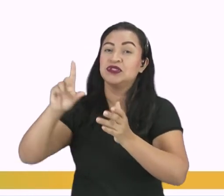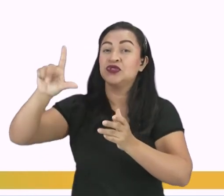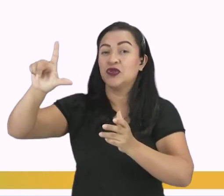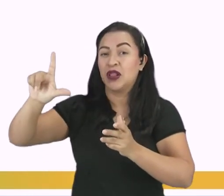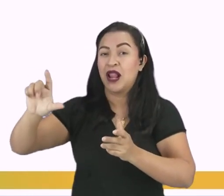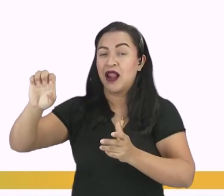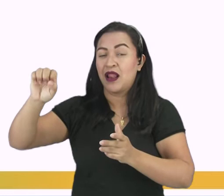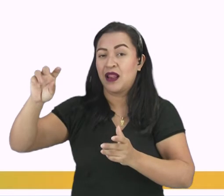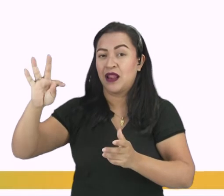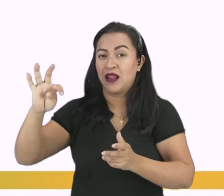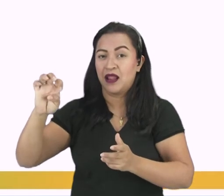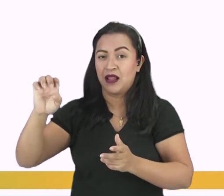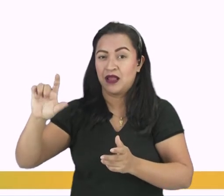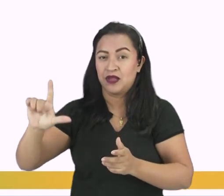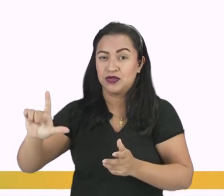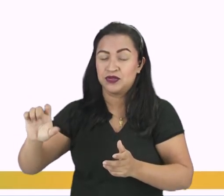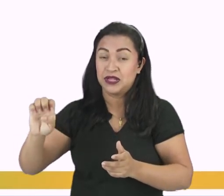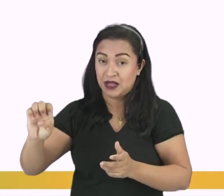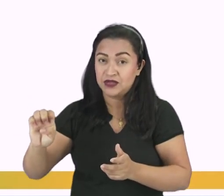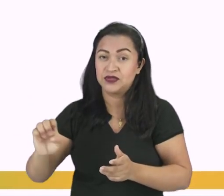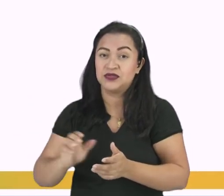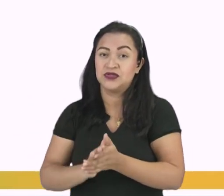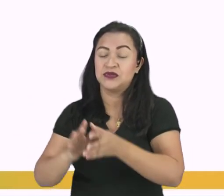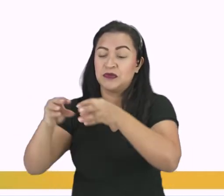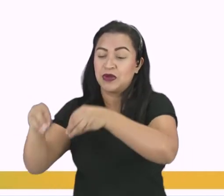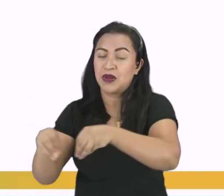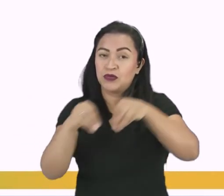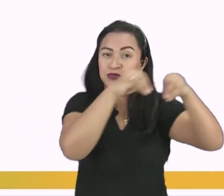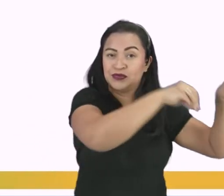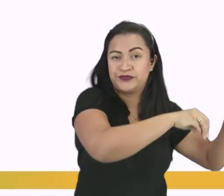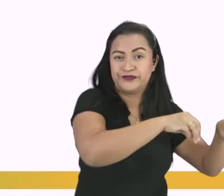Mississipi para outras regiões.